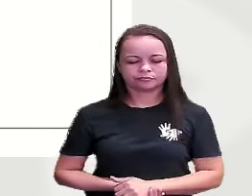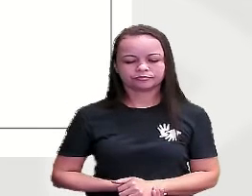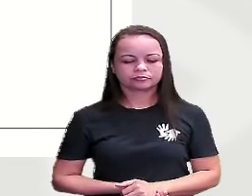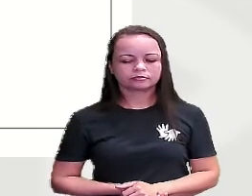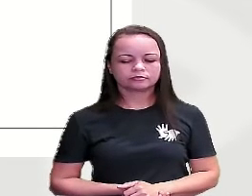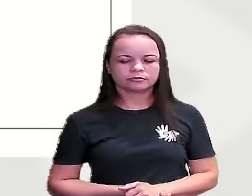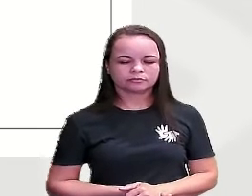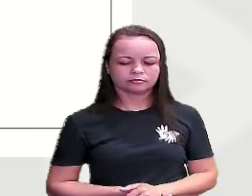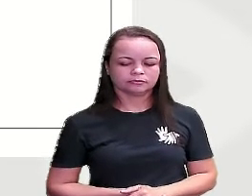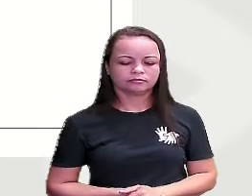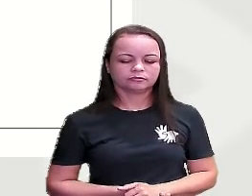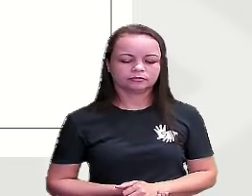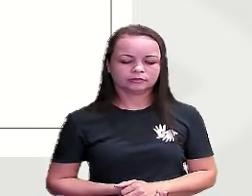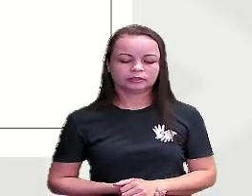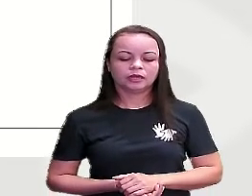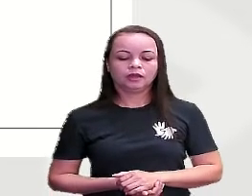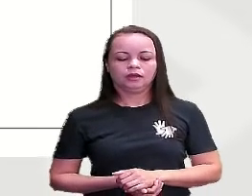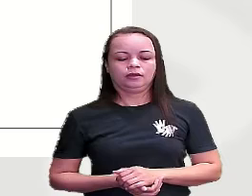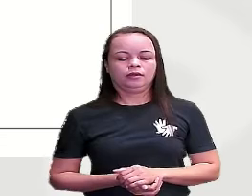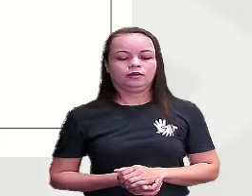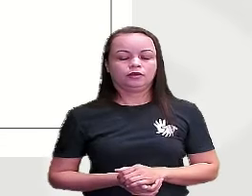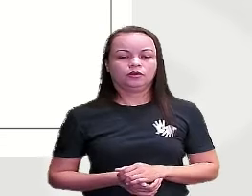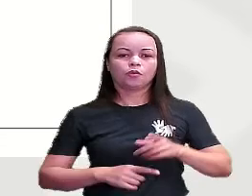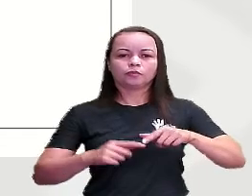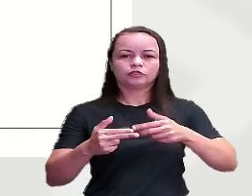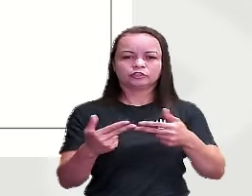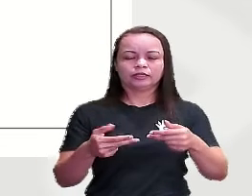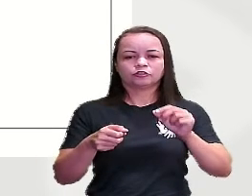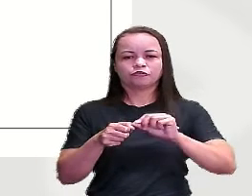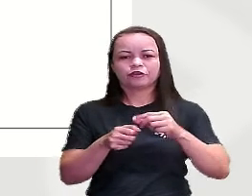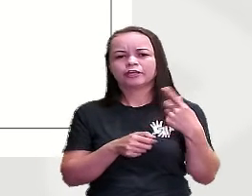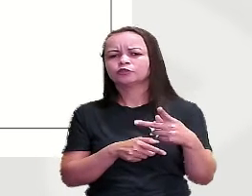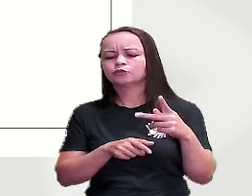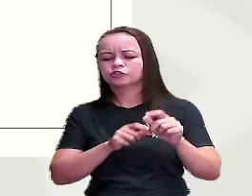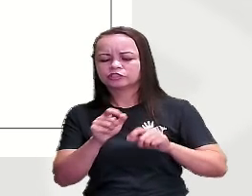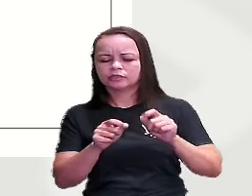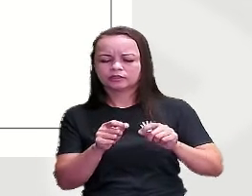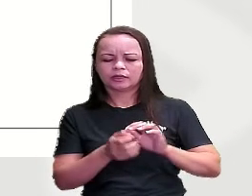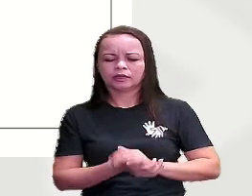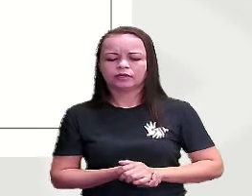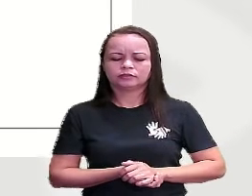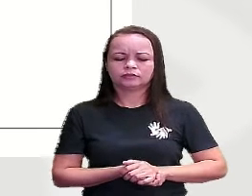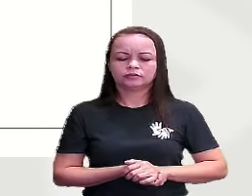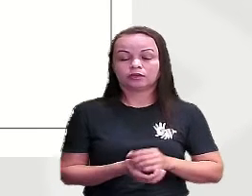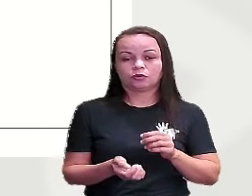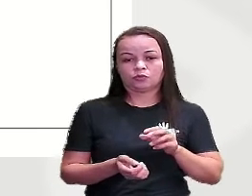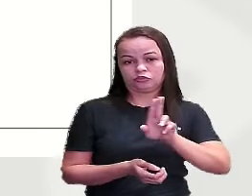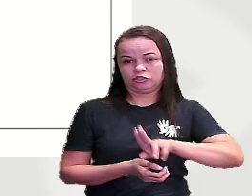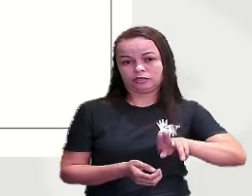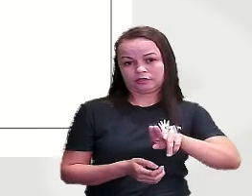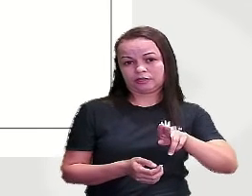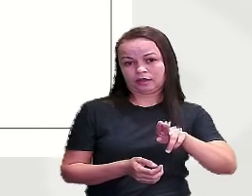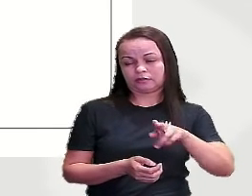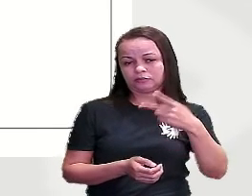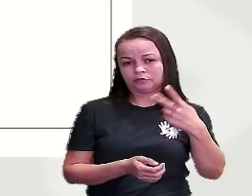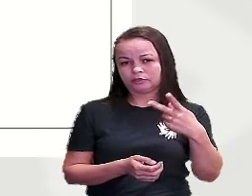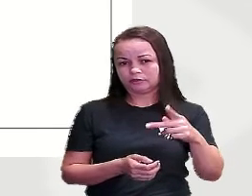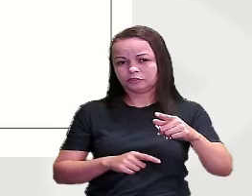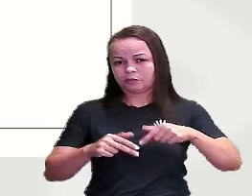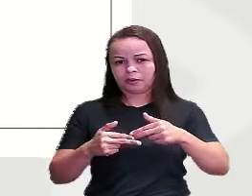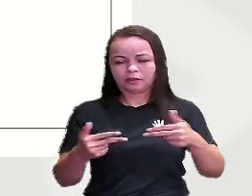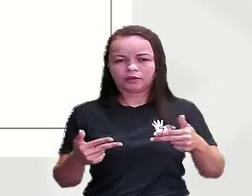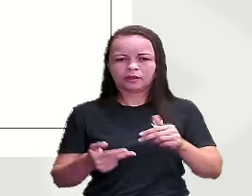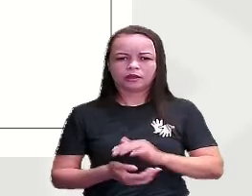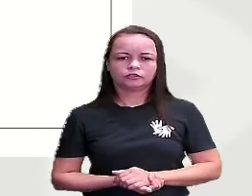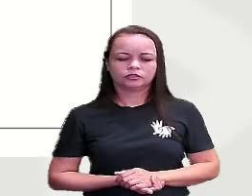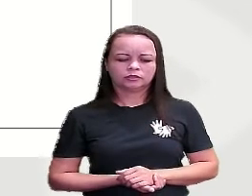material esses objetos são feitos? Qual seria a utilidade desses materiais? Que outros